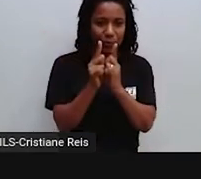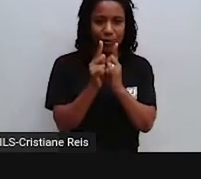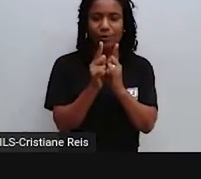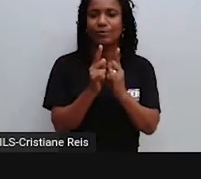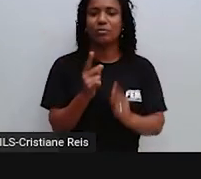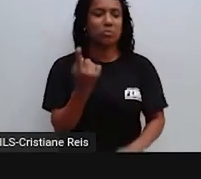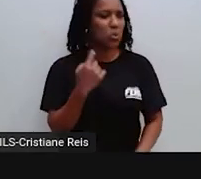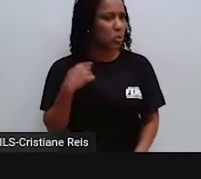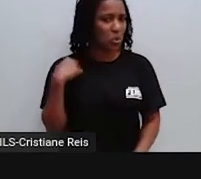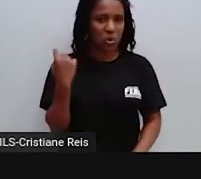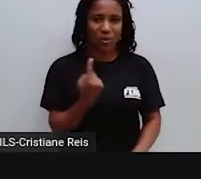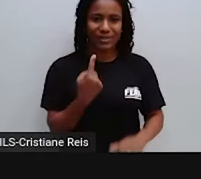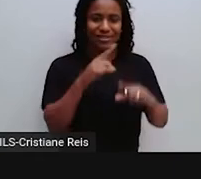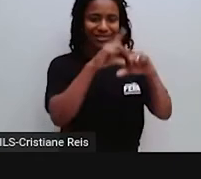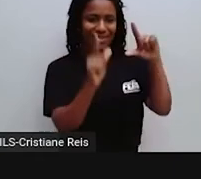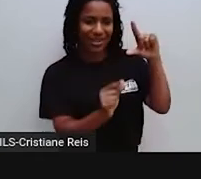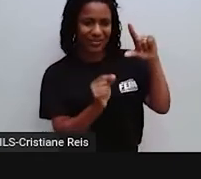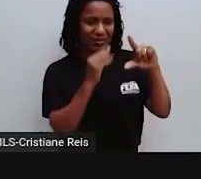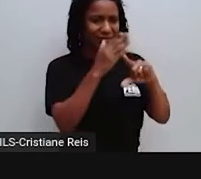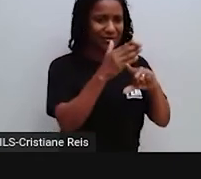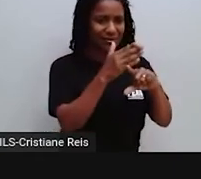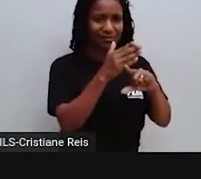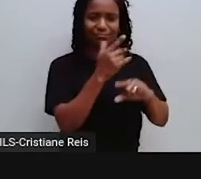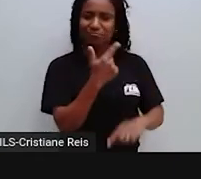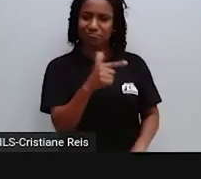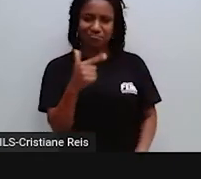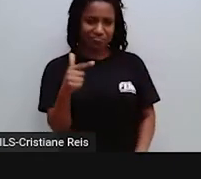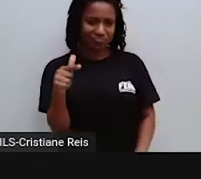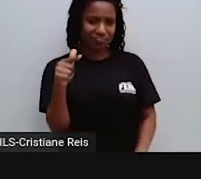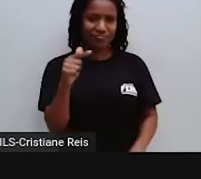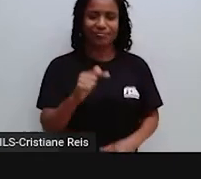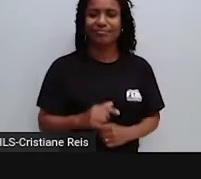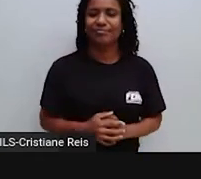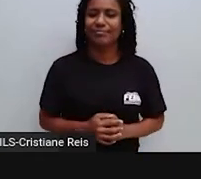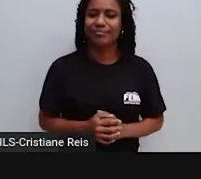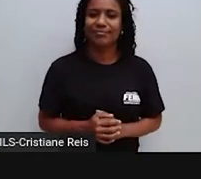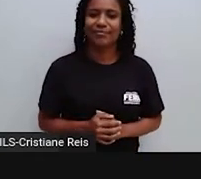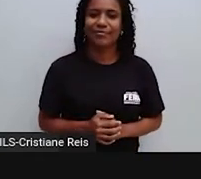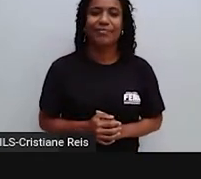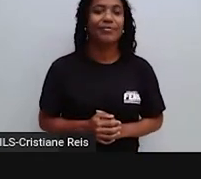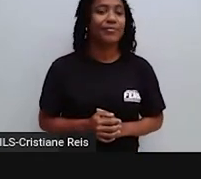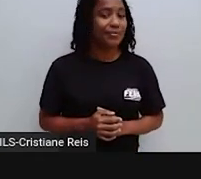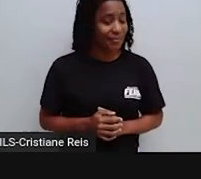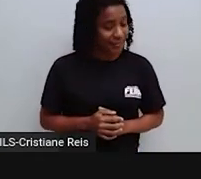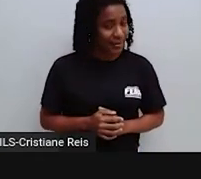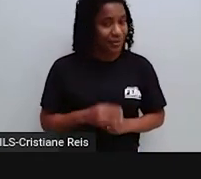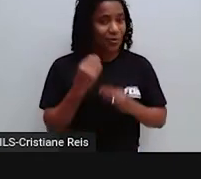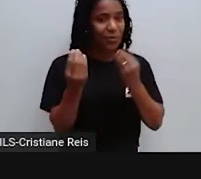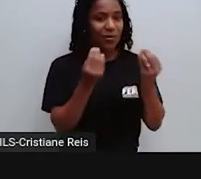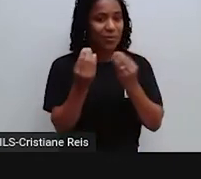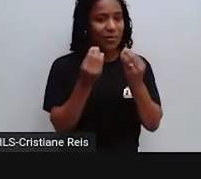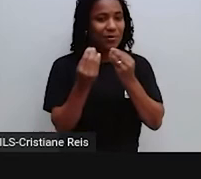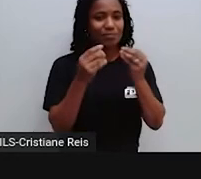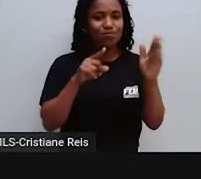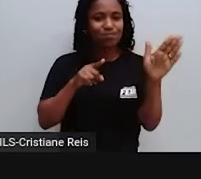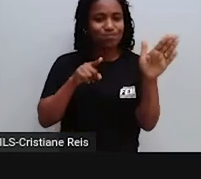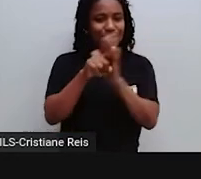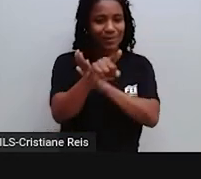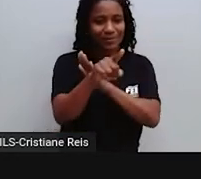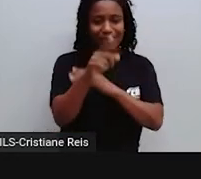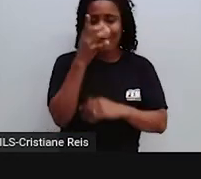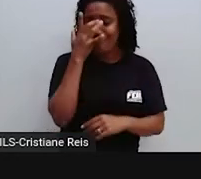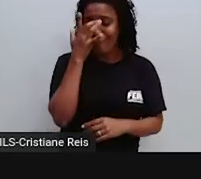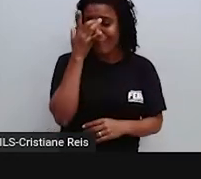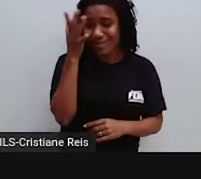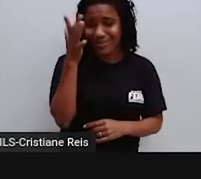Na Ok E as perguntas As perguntas Fácil Fácil Fácil de